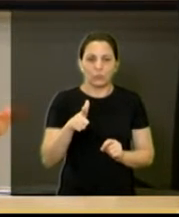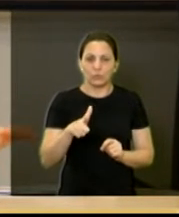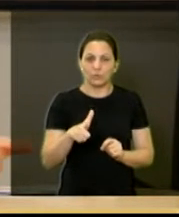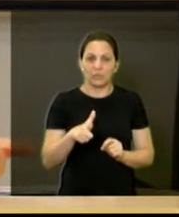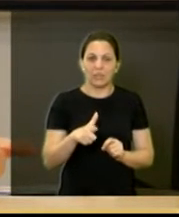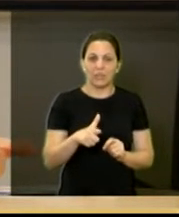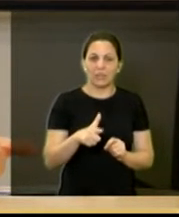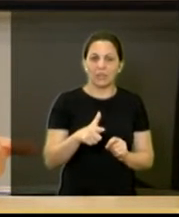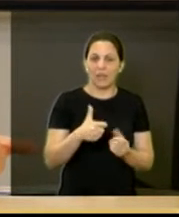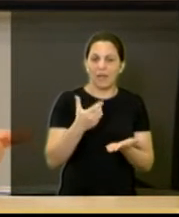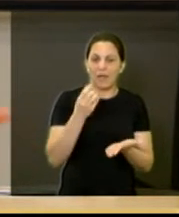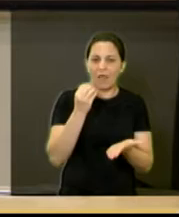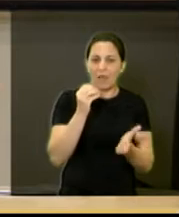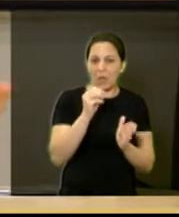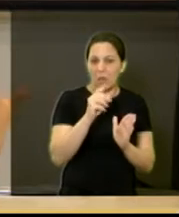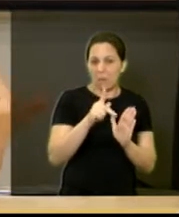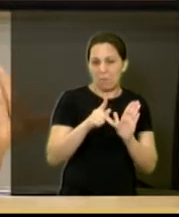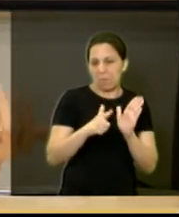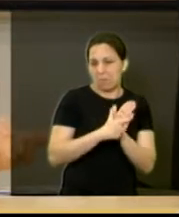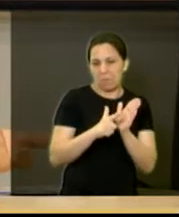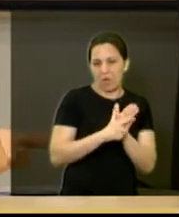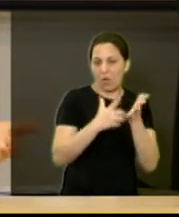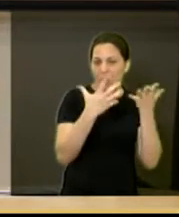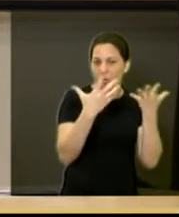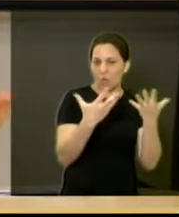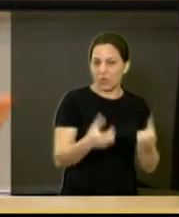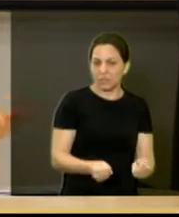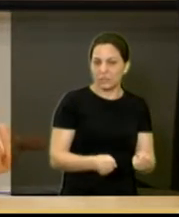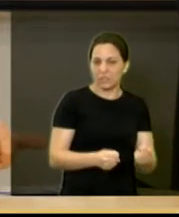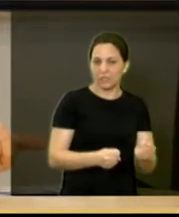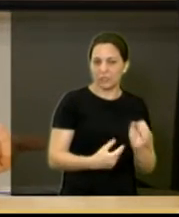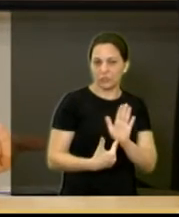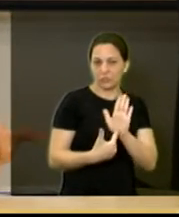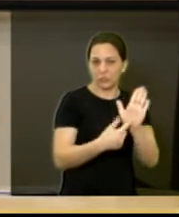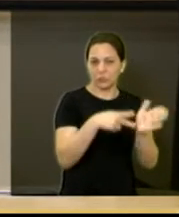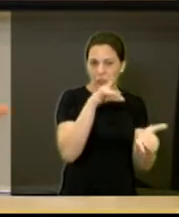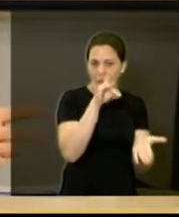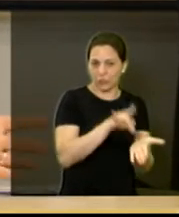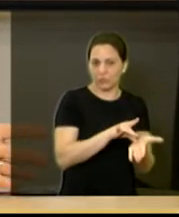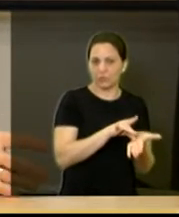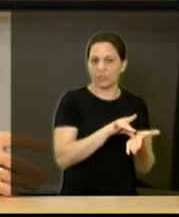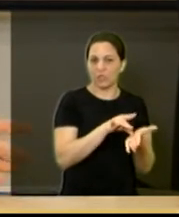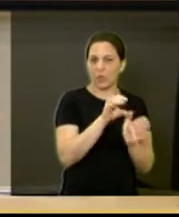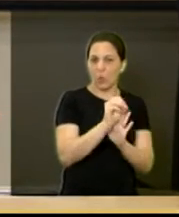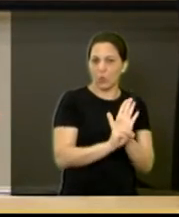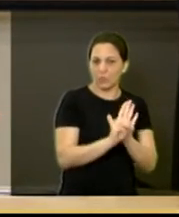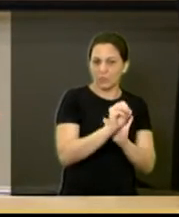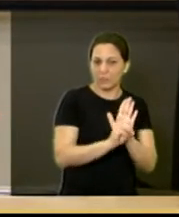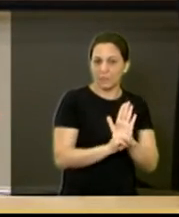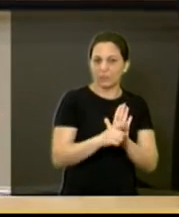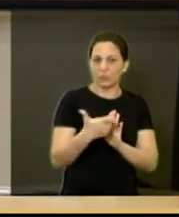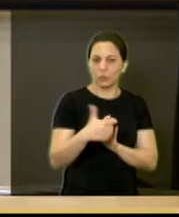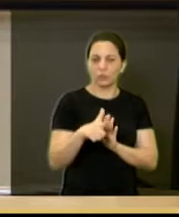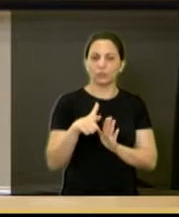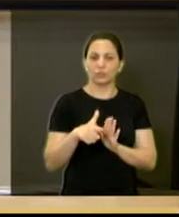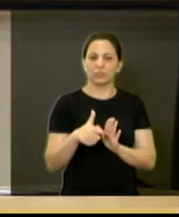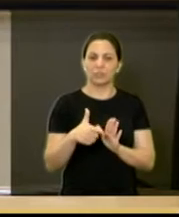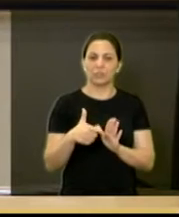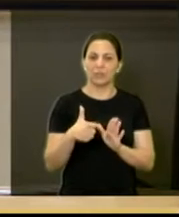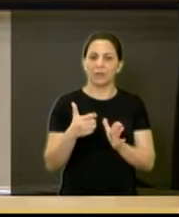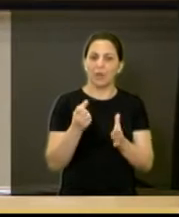termo de aceite e a gente não tem, não tínhamos orçamento também para poder